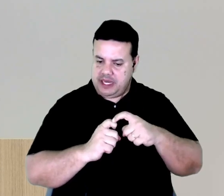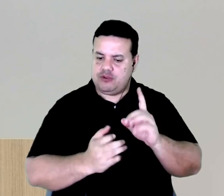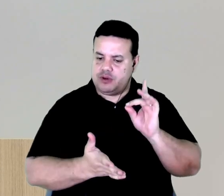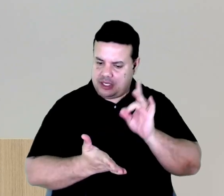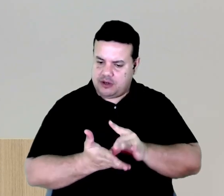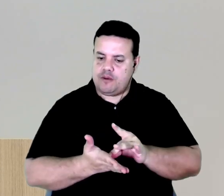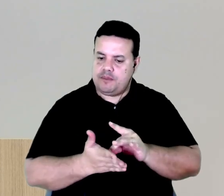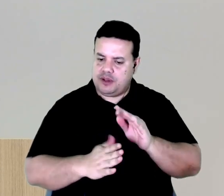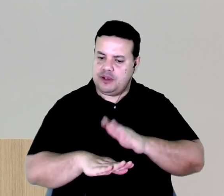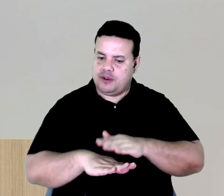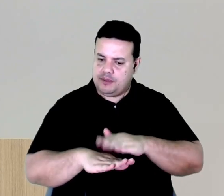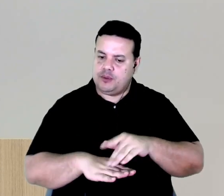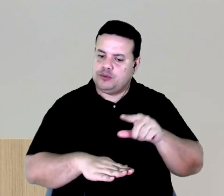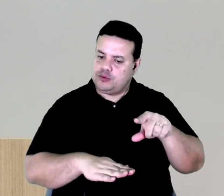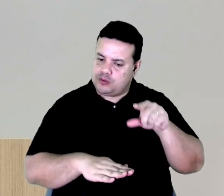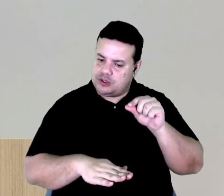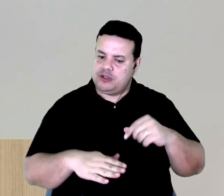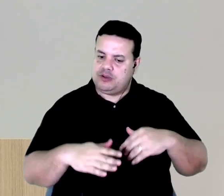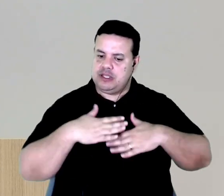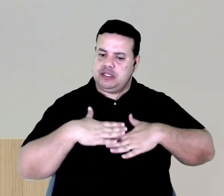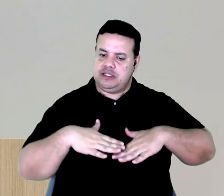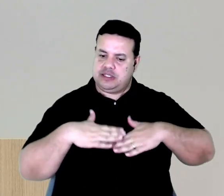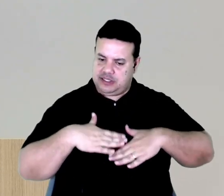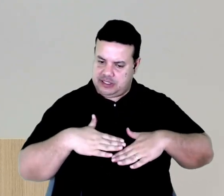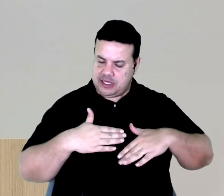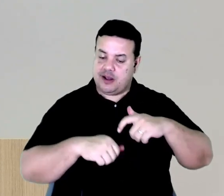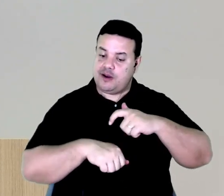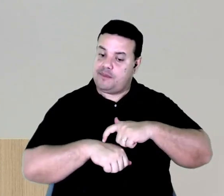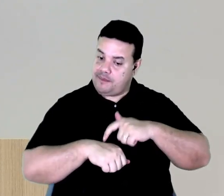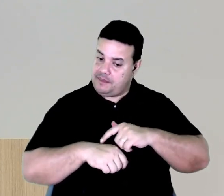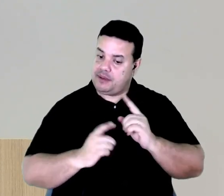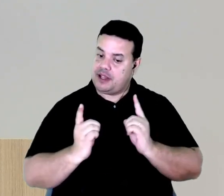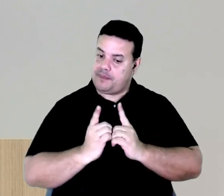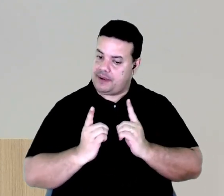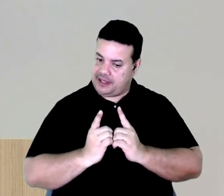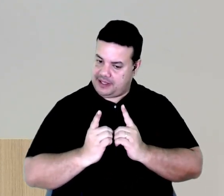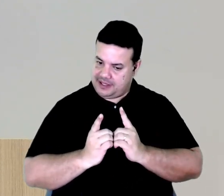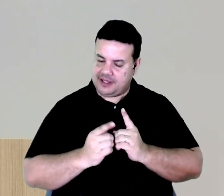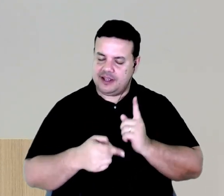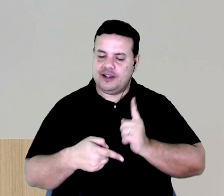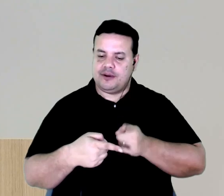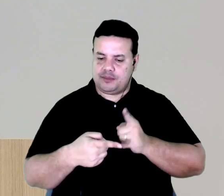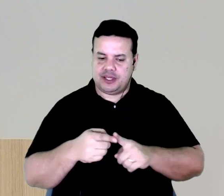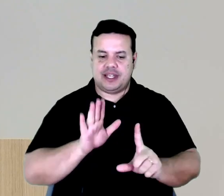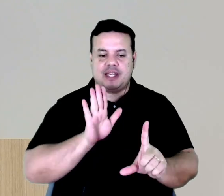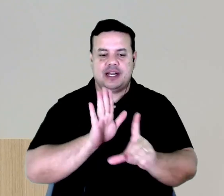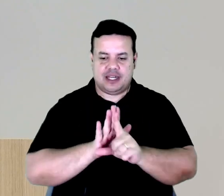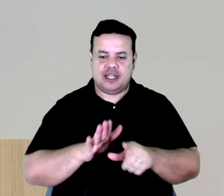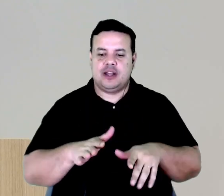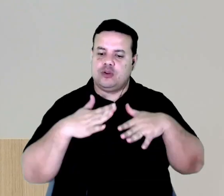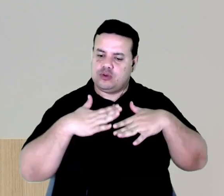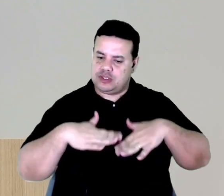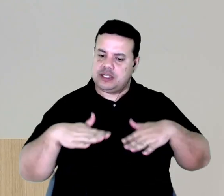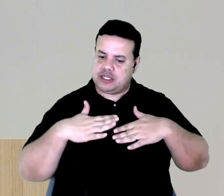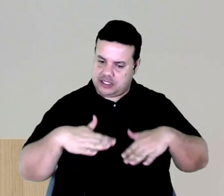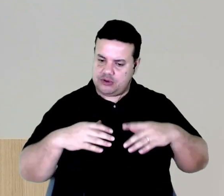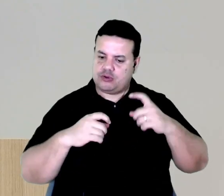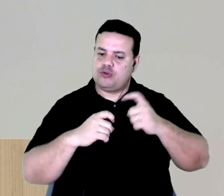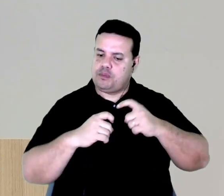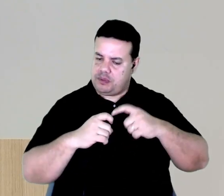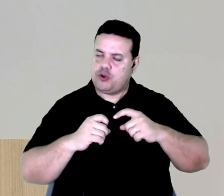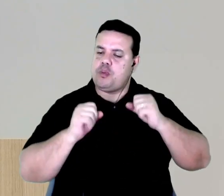descansar no momento que é para atender. Porque a lei do descanso do médico, os médicos, eles podem sim fazer esse descanso,